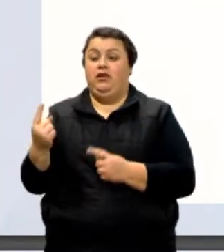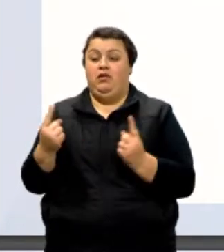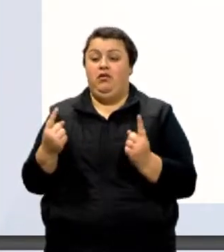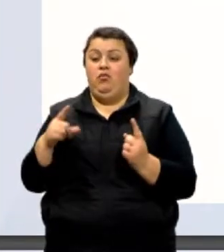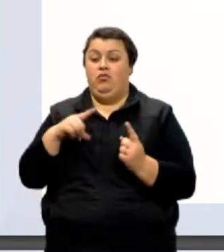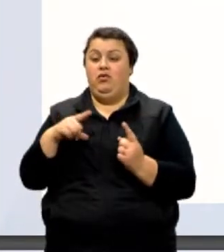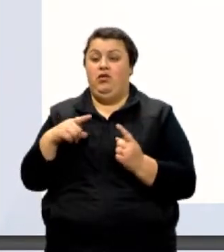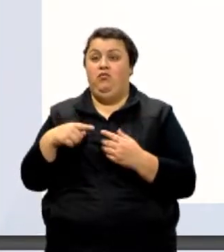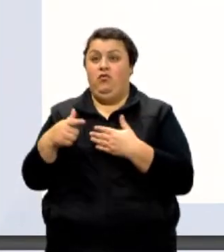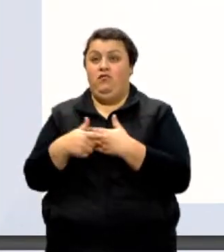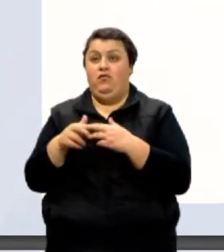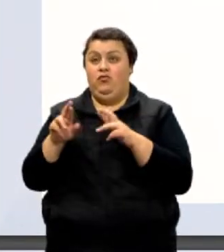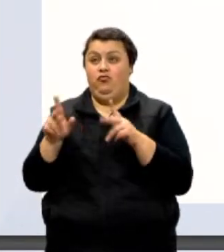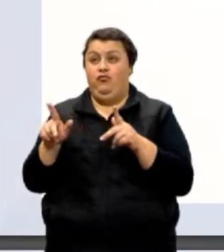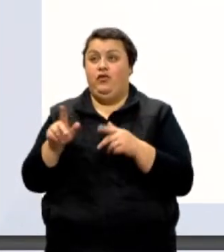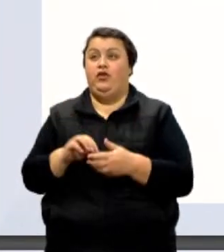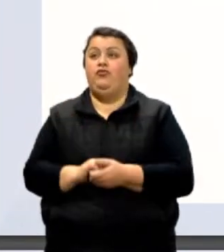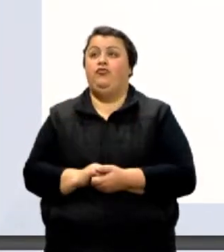Ok?